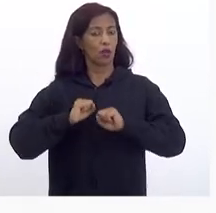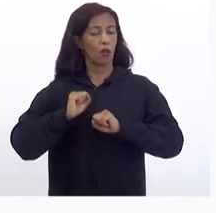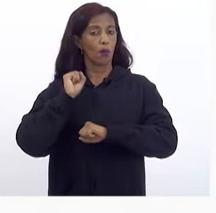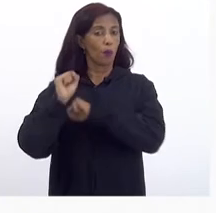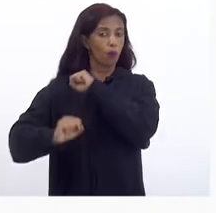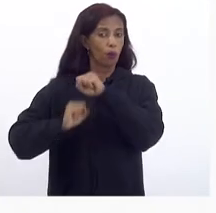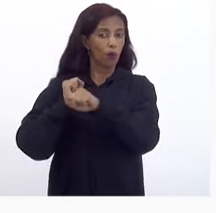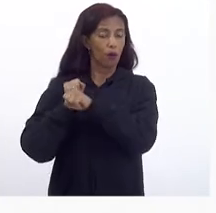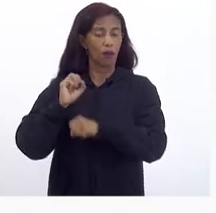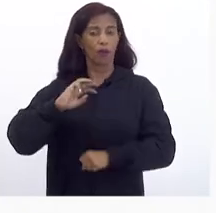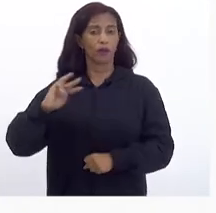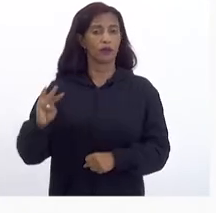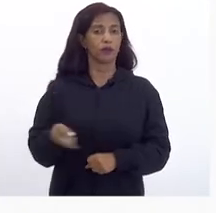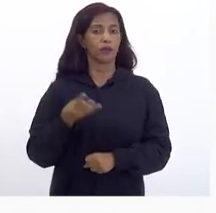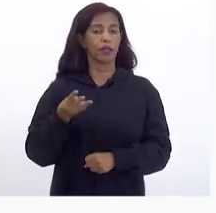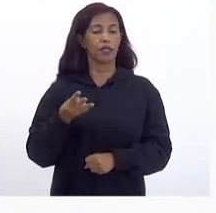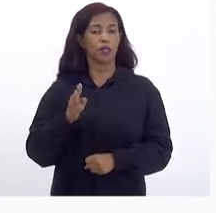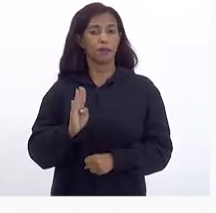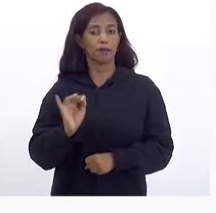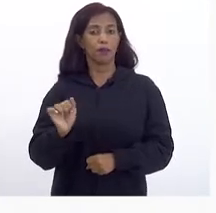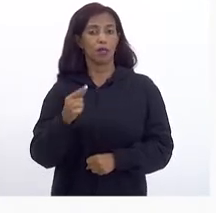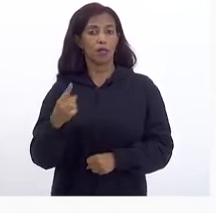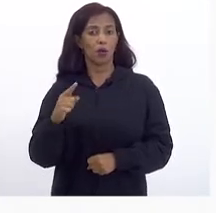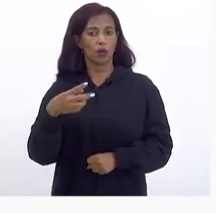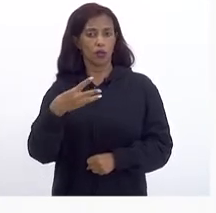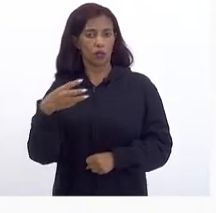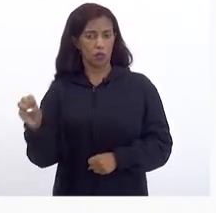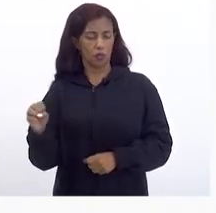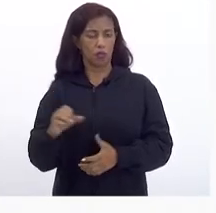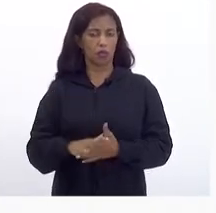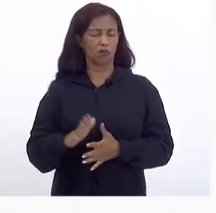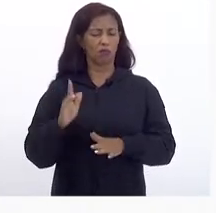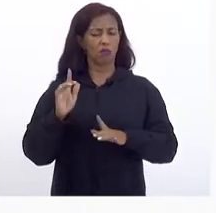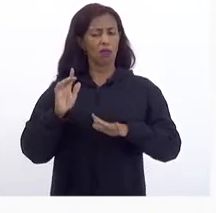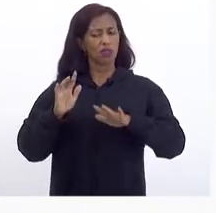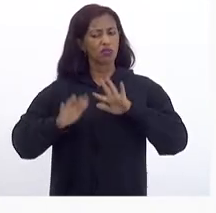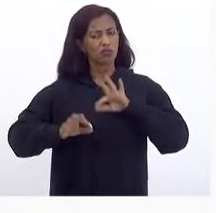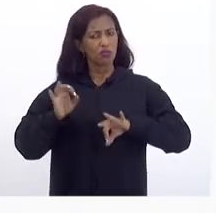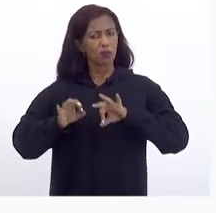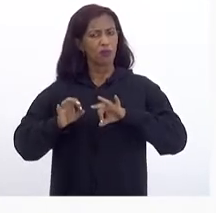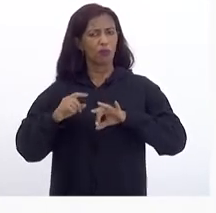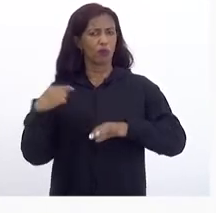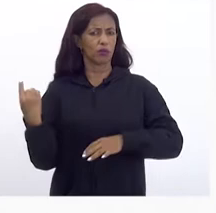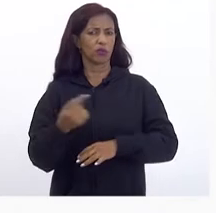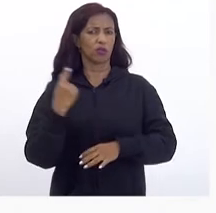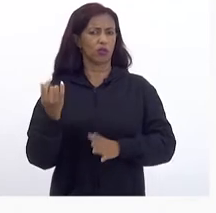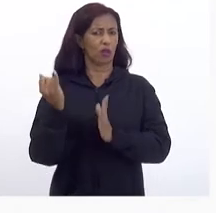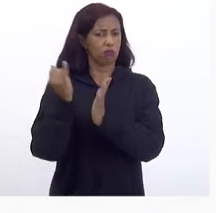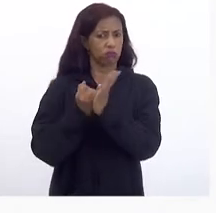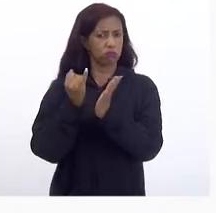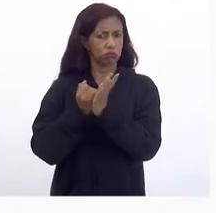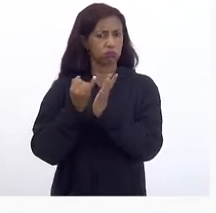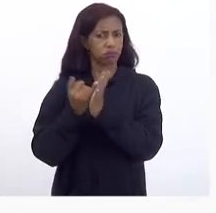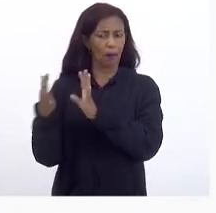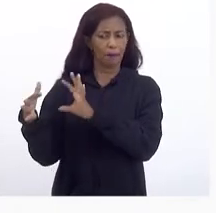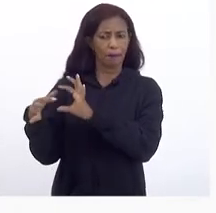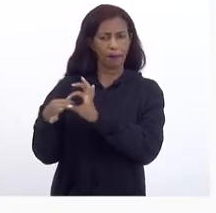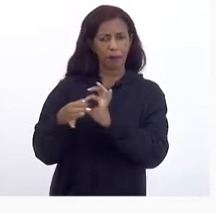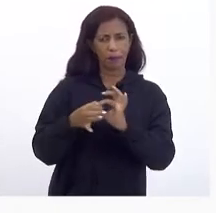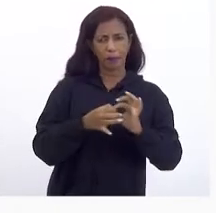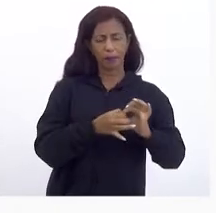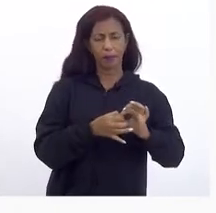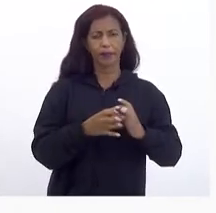São 3 bilhões E 300 Mas de uma maneira Geral As receitas Correntes